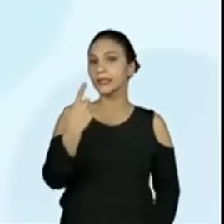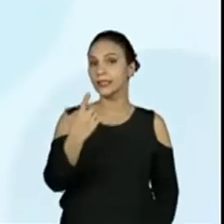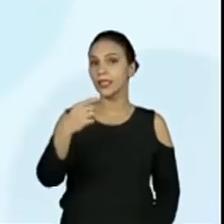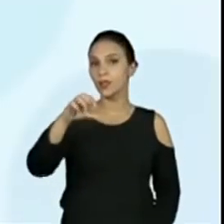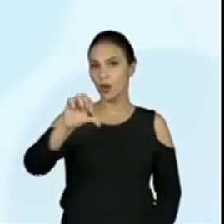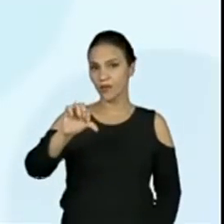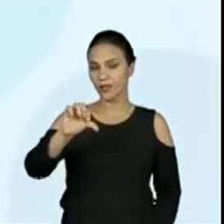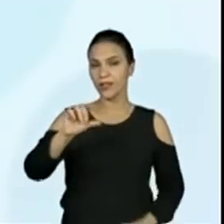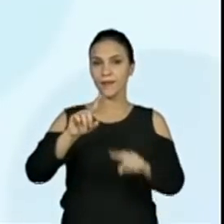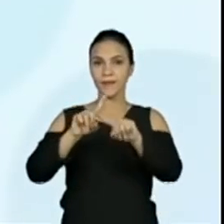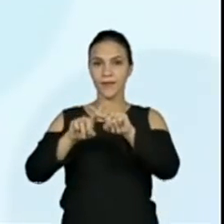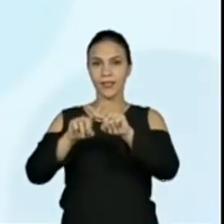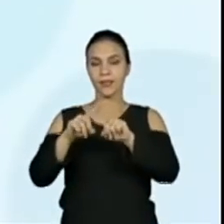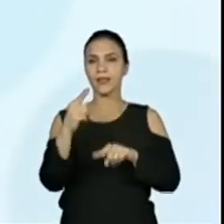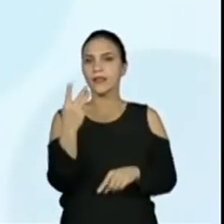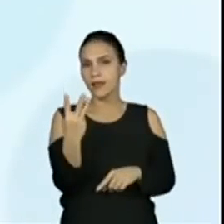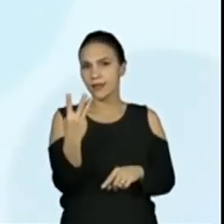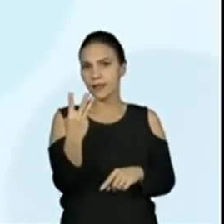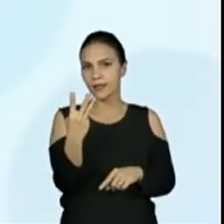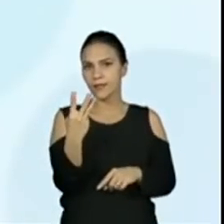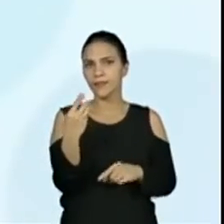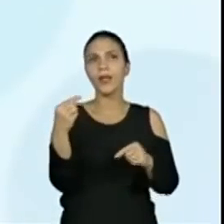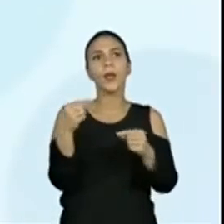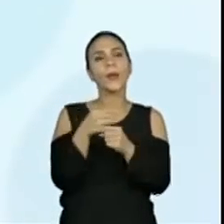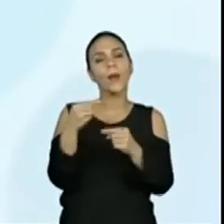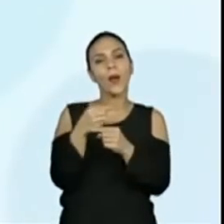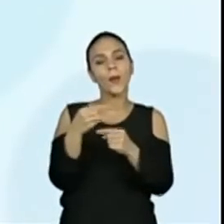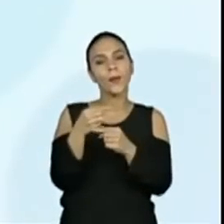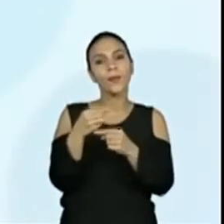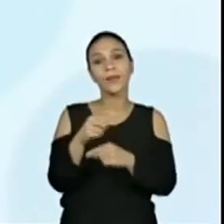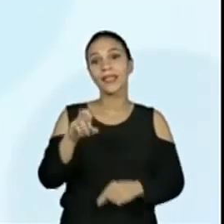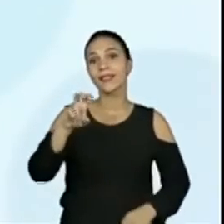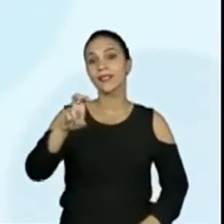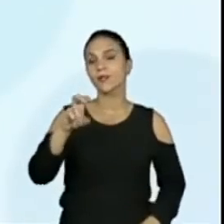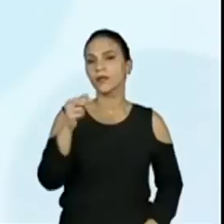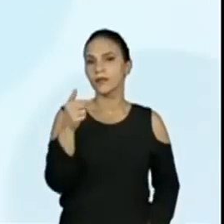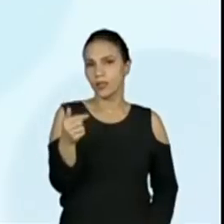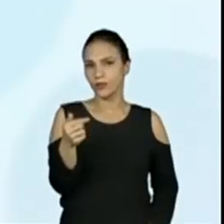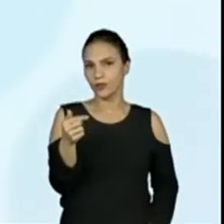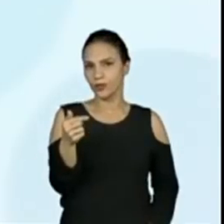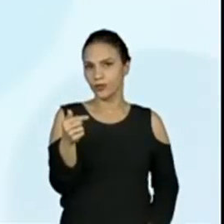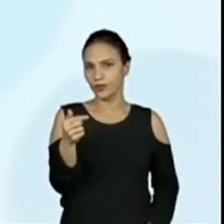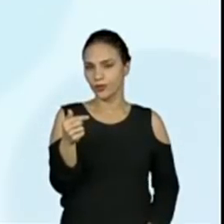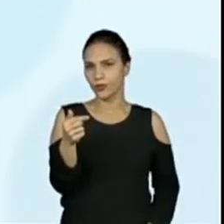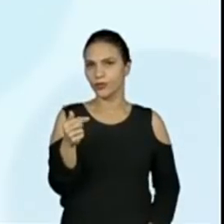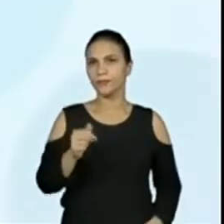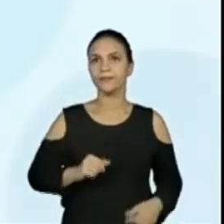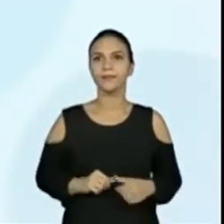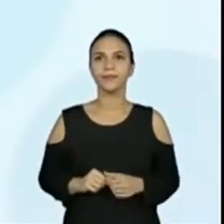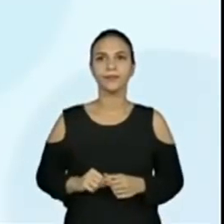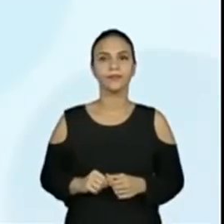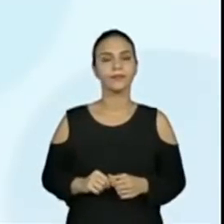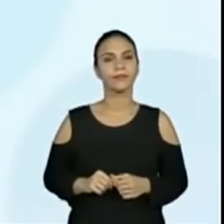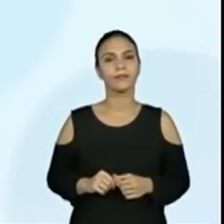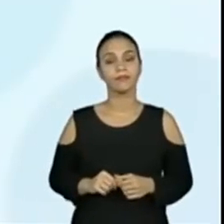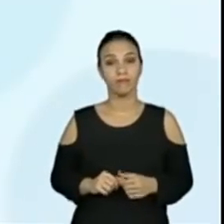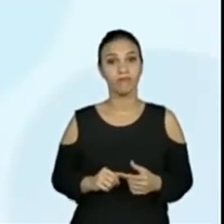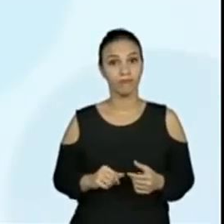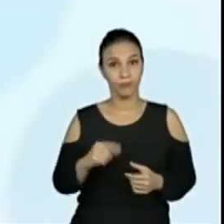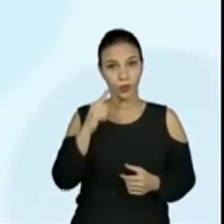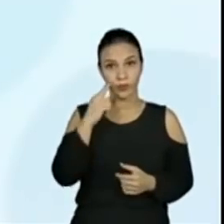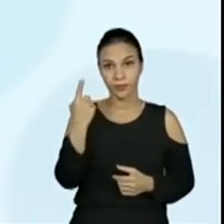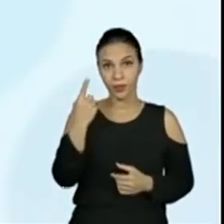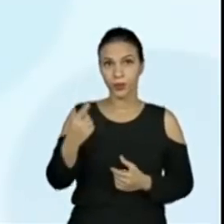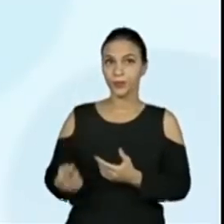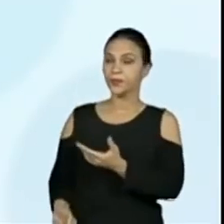19 vezes 3 igual a 57. 19 vezes